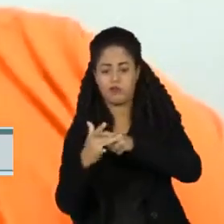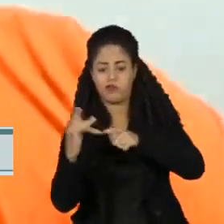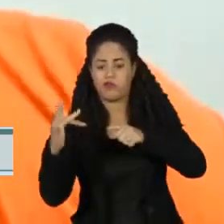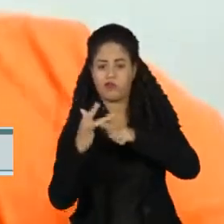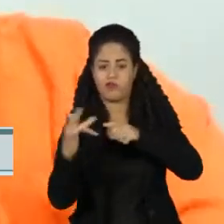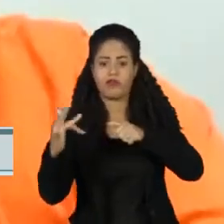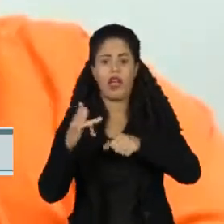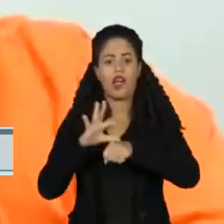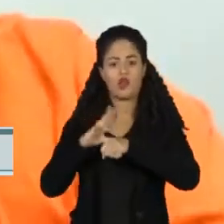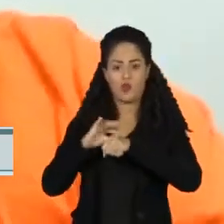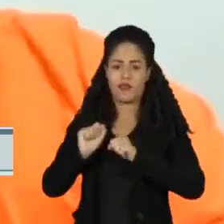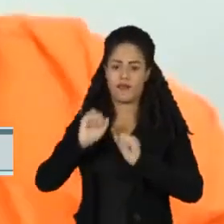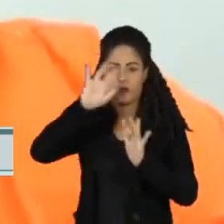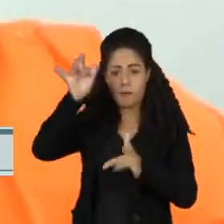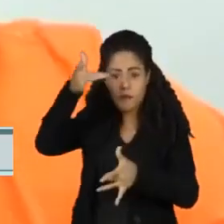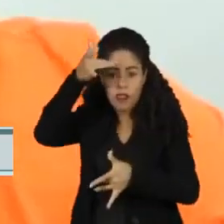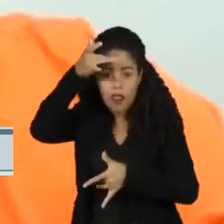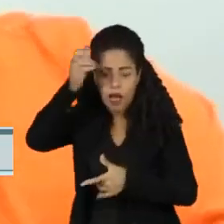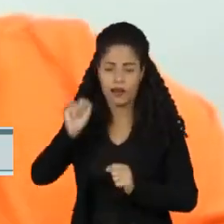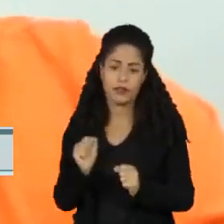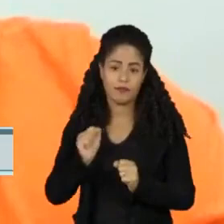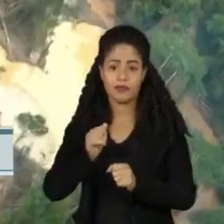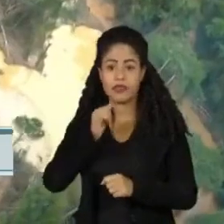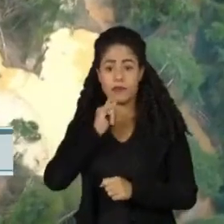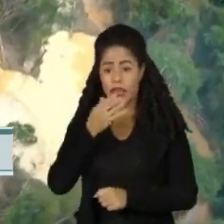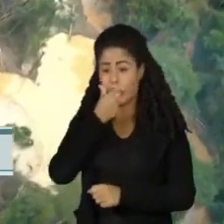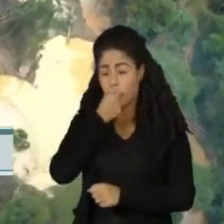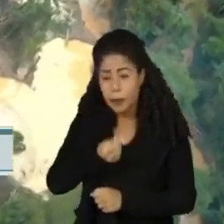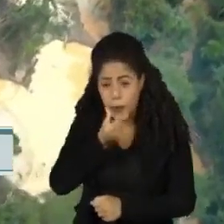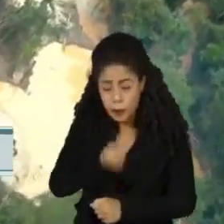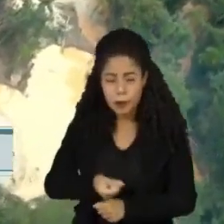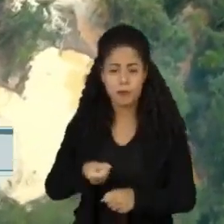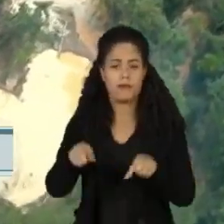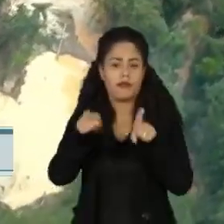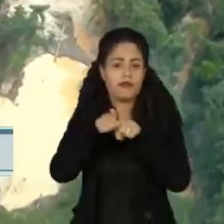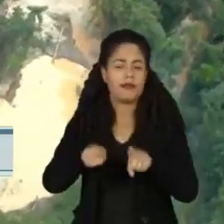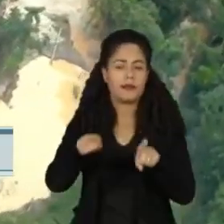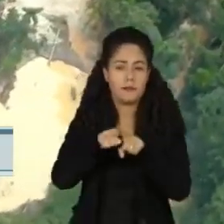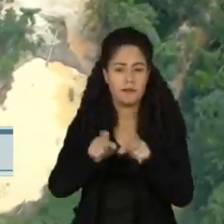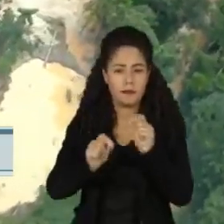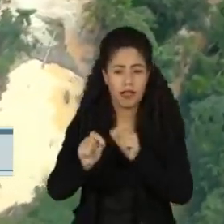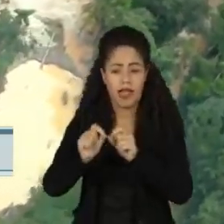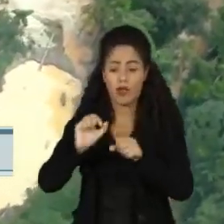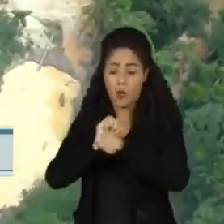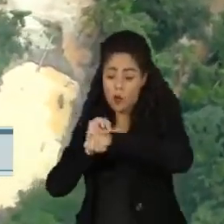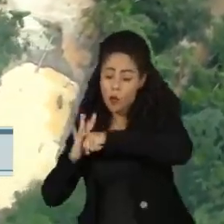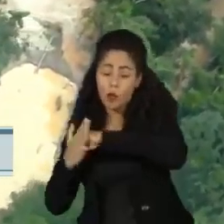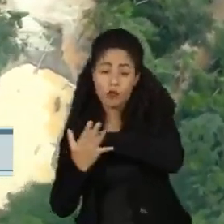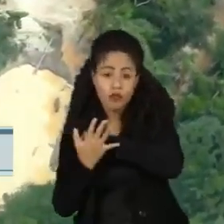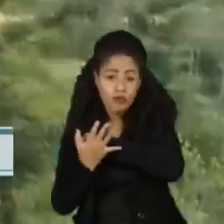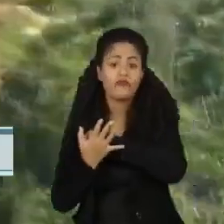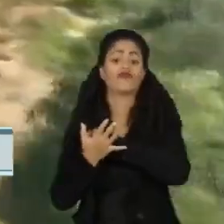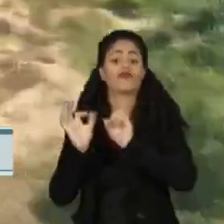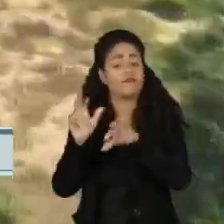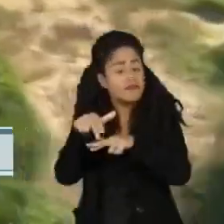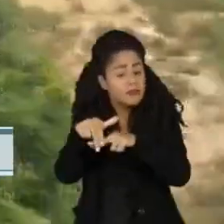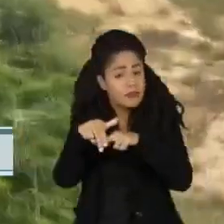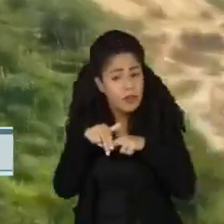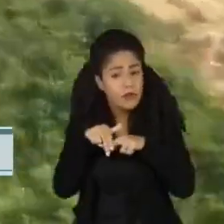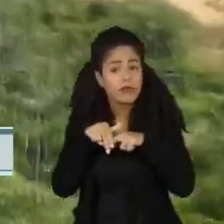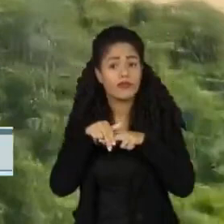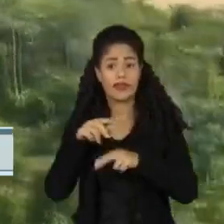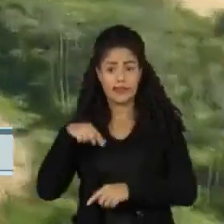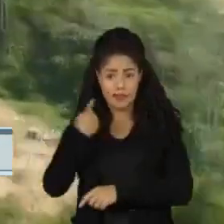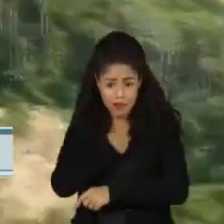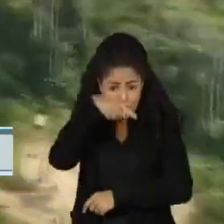como malária, como gripe, como o Covid-19. Por isso, as